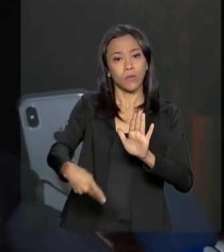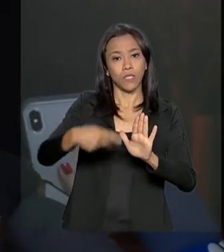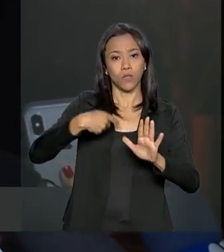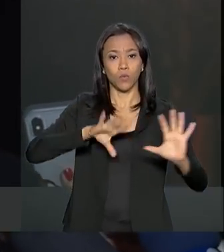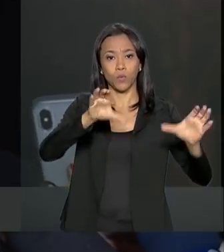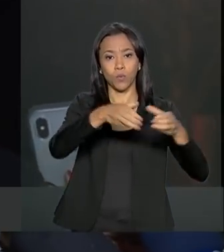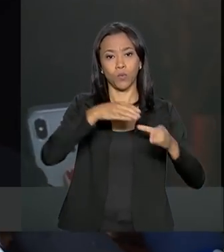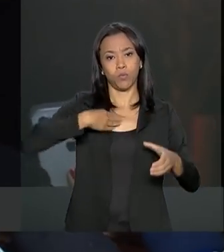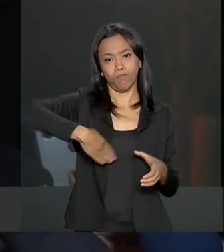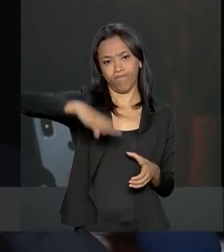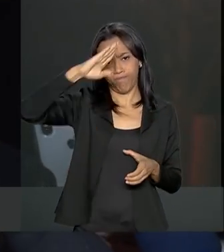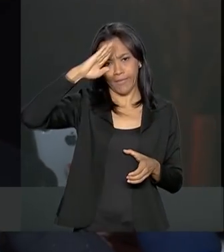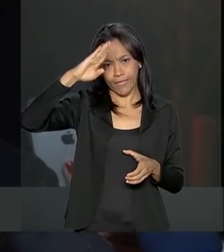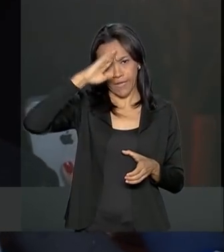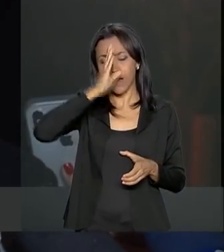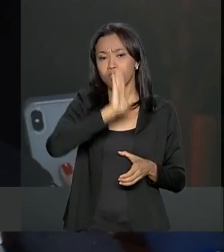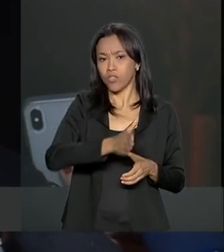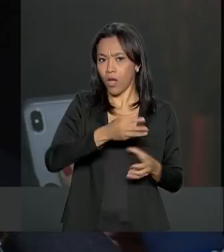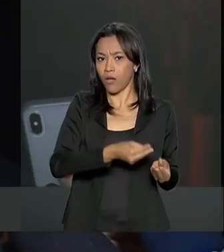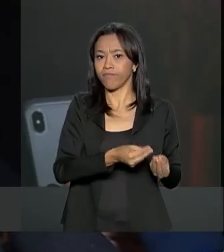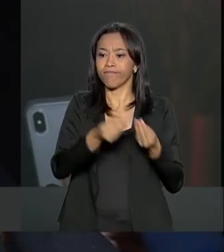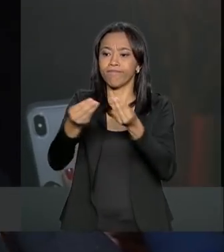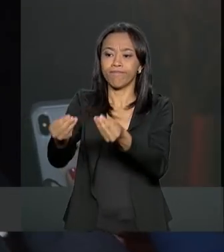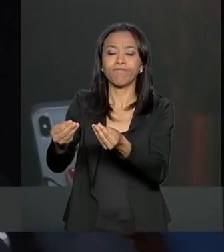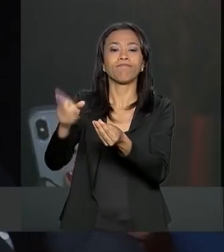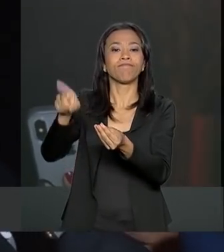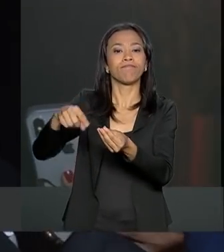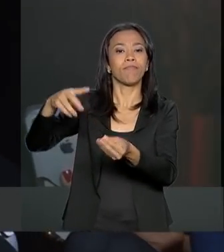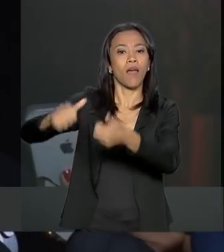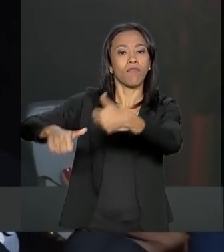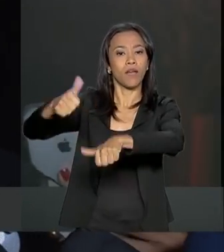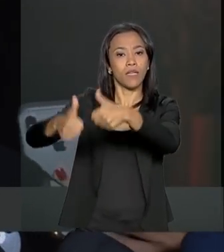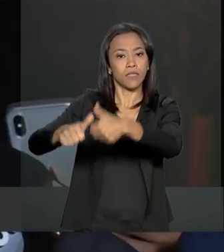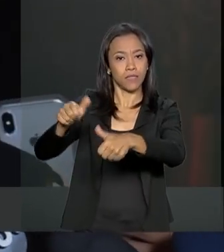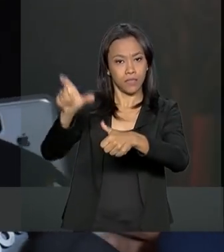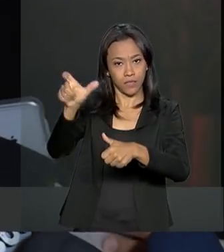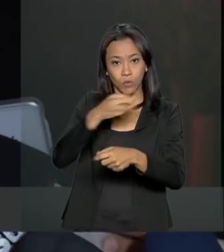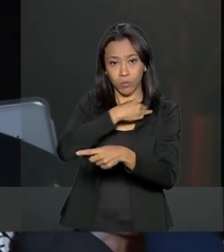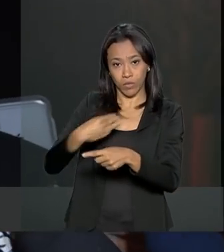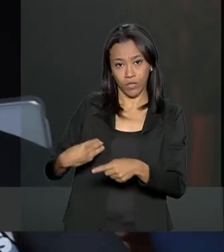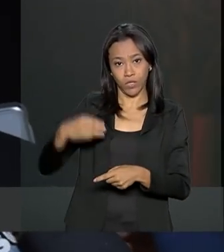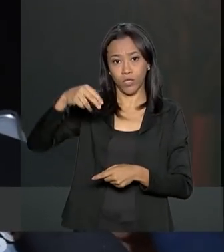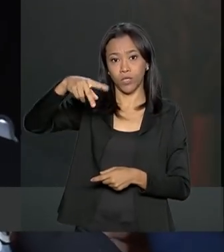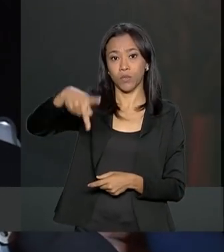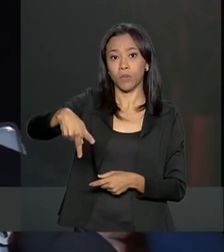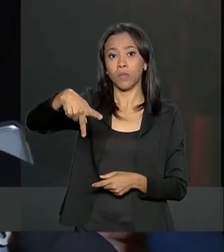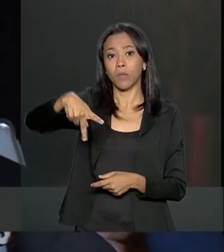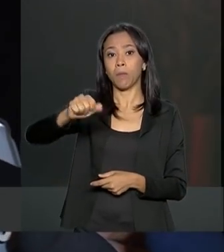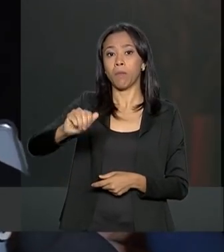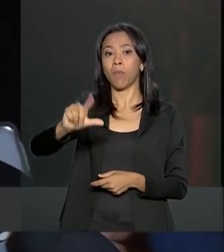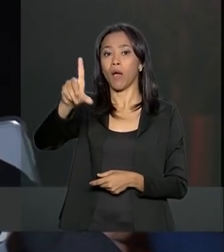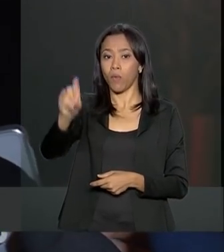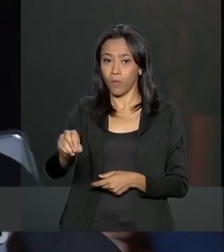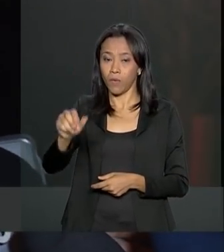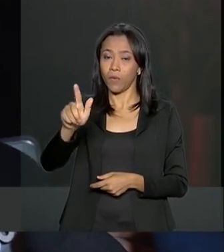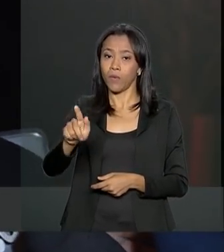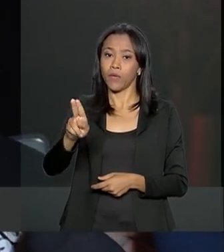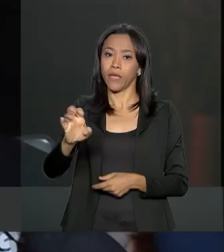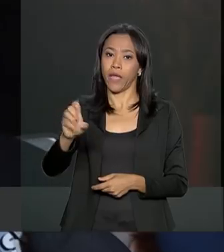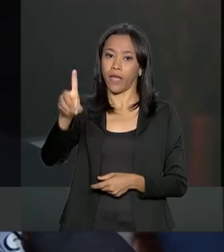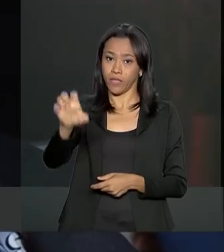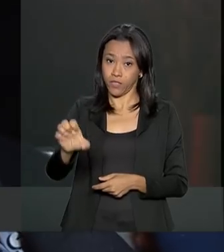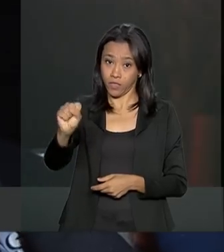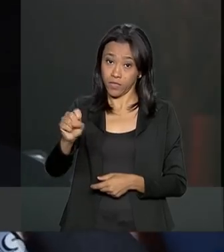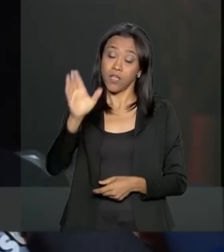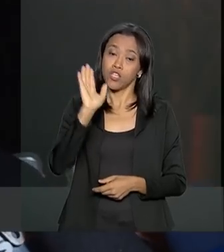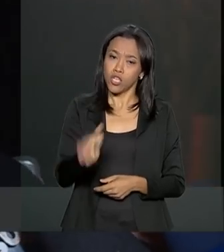já inclusive de posse do ministro Paulo Guedes. Mas então ele viu a proposta? Ele confia no nosso ministro da Defesa, já discutiu sobre os